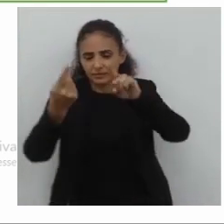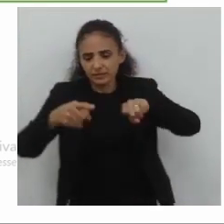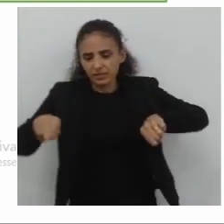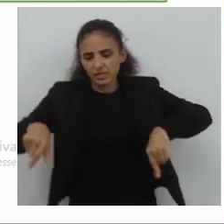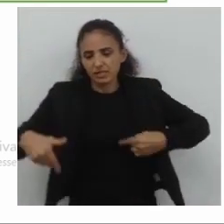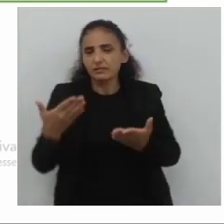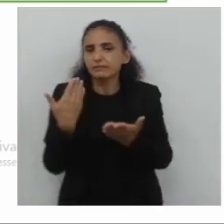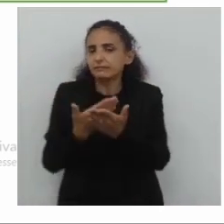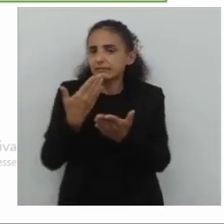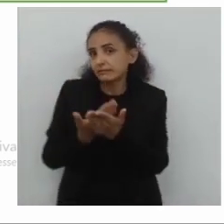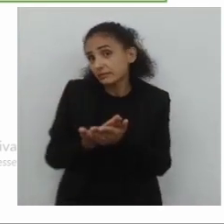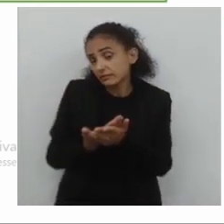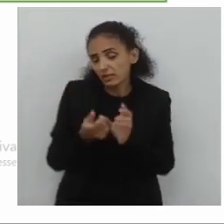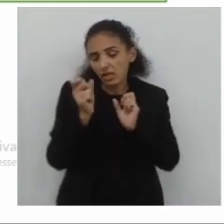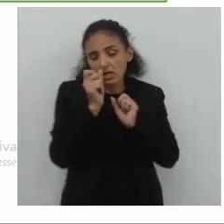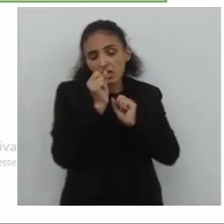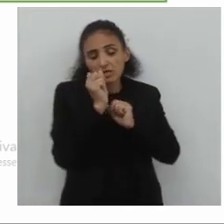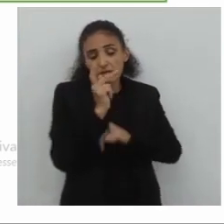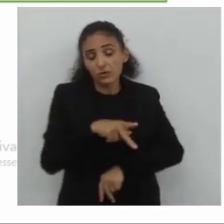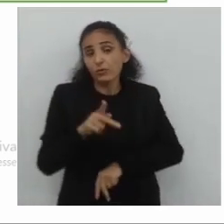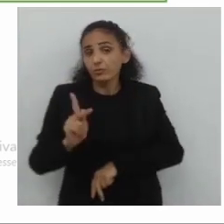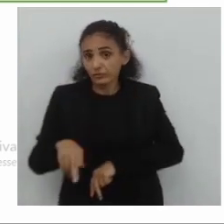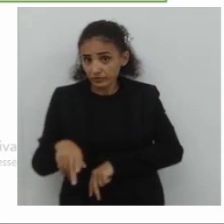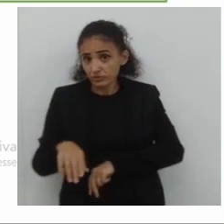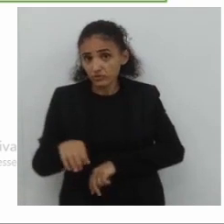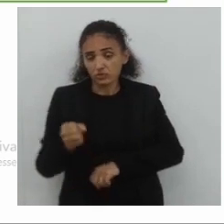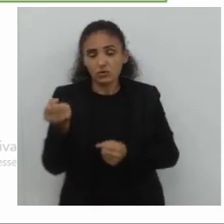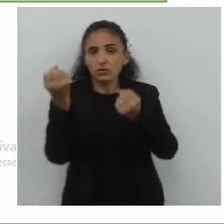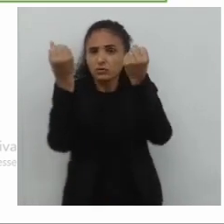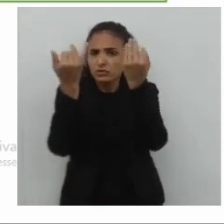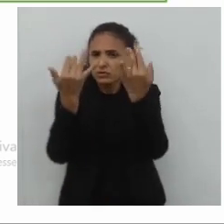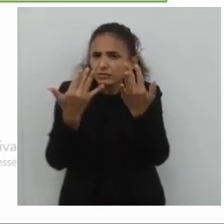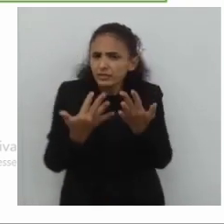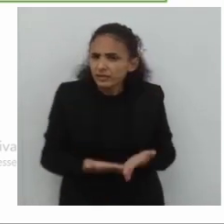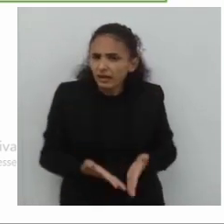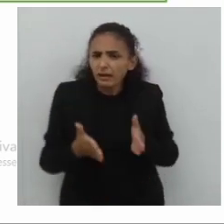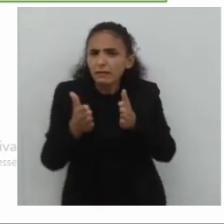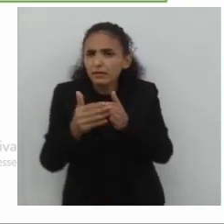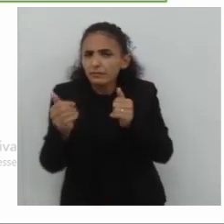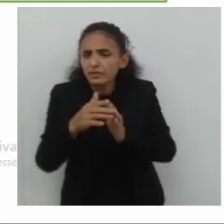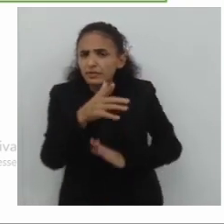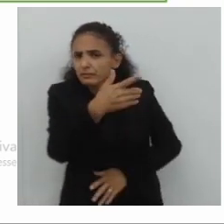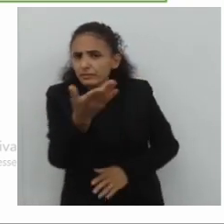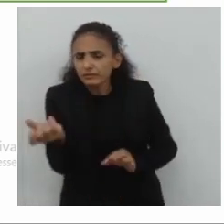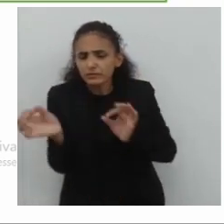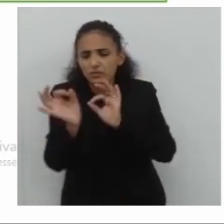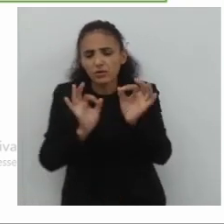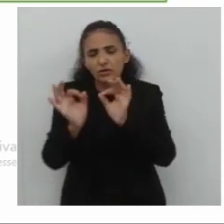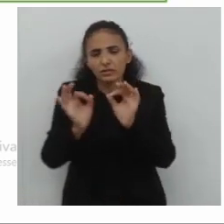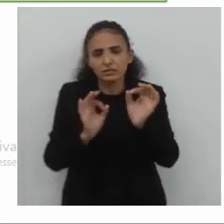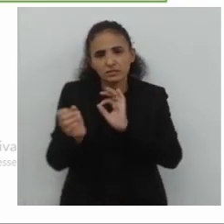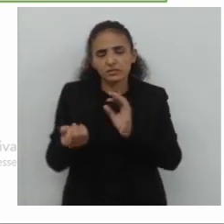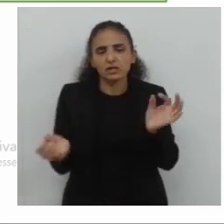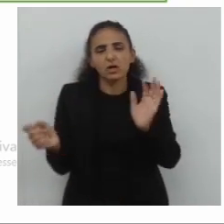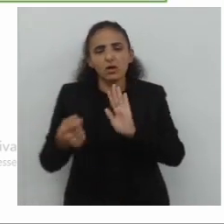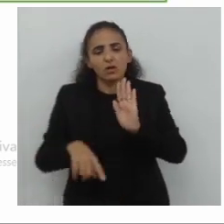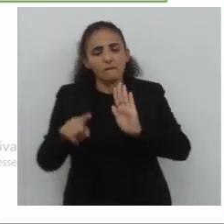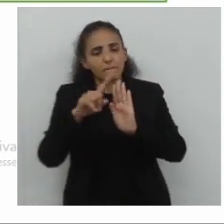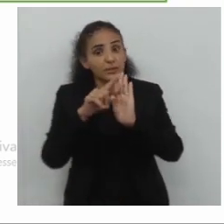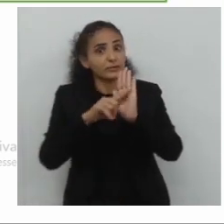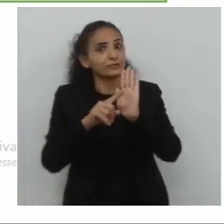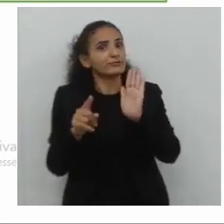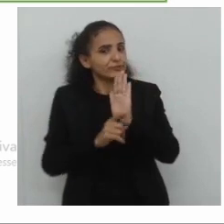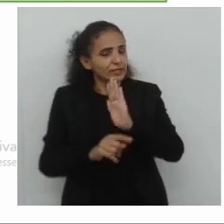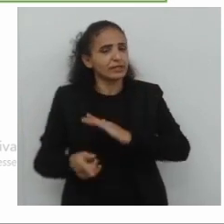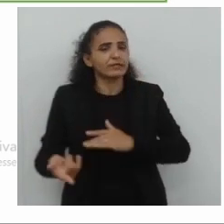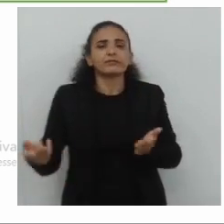aula, quando o professor pedir, observe isso. Primeiro, as intenções, suas intenções, projeto e leitura.